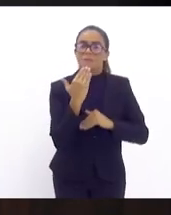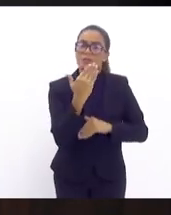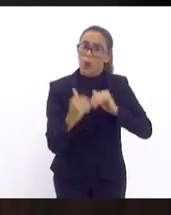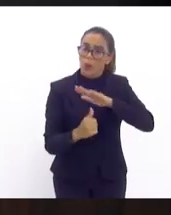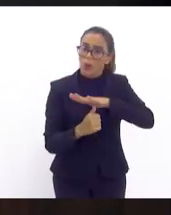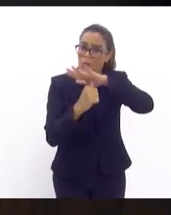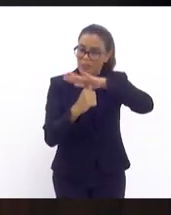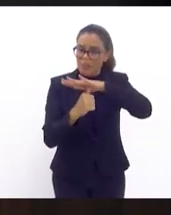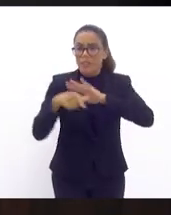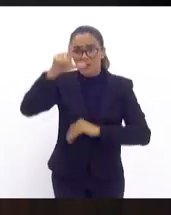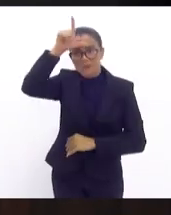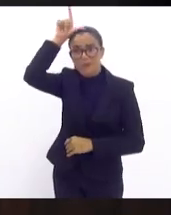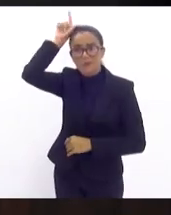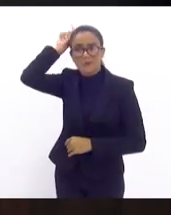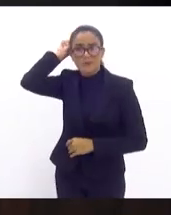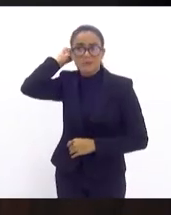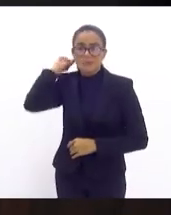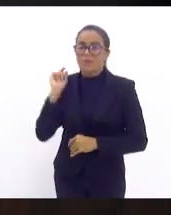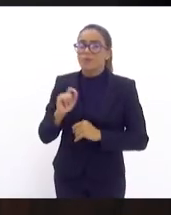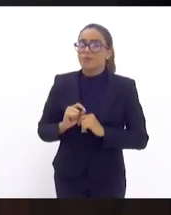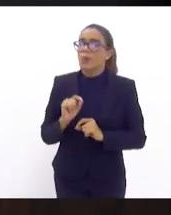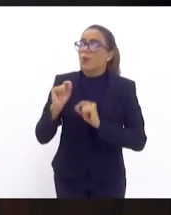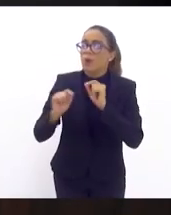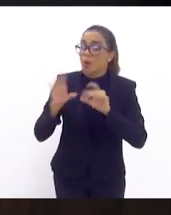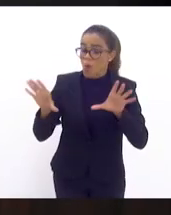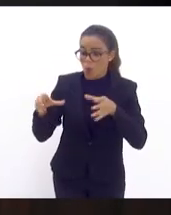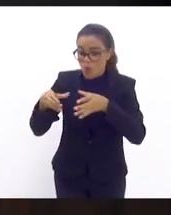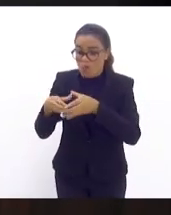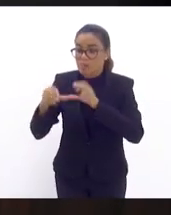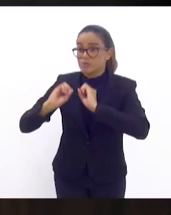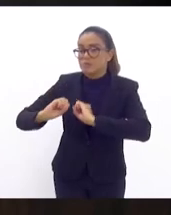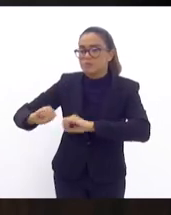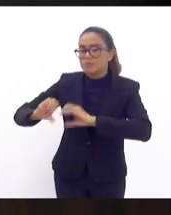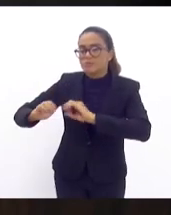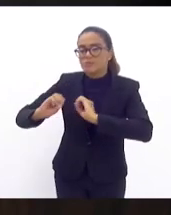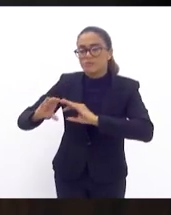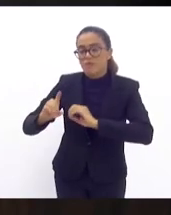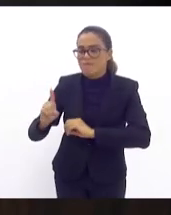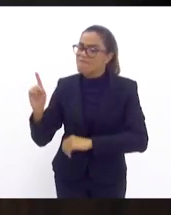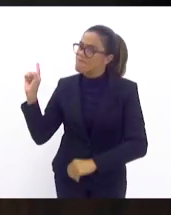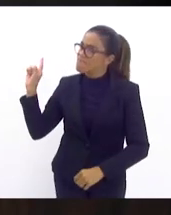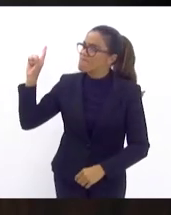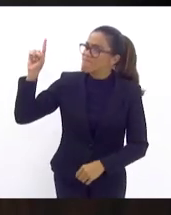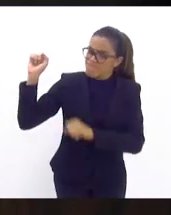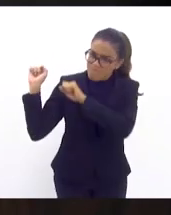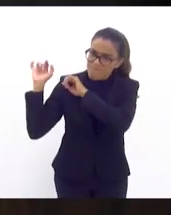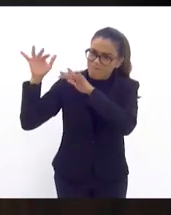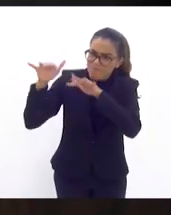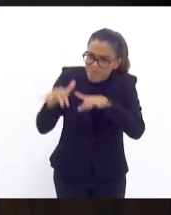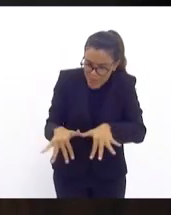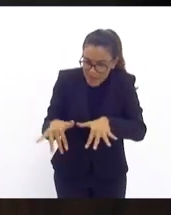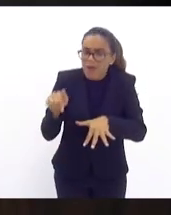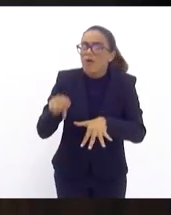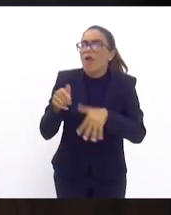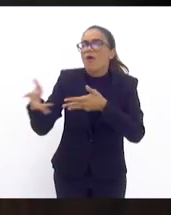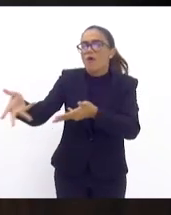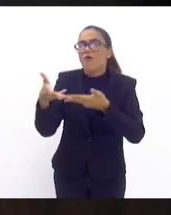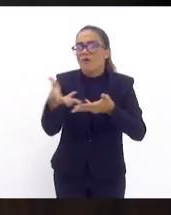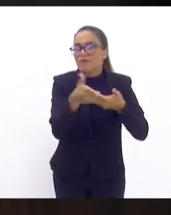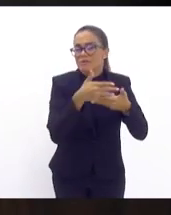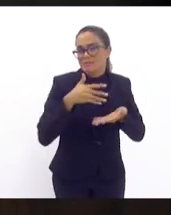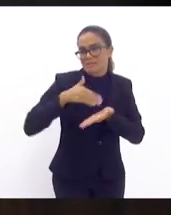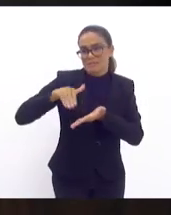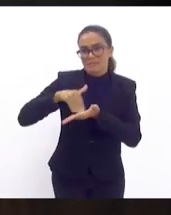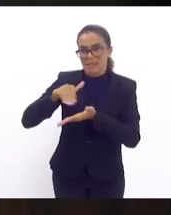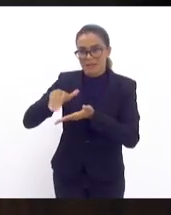deputado dos Paulo que a comissão de educação venha fazer essa audiência pública convidando a secretária